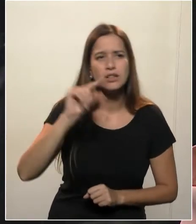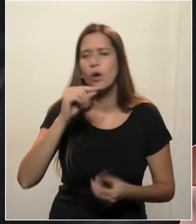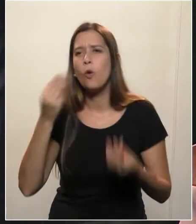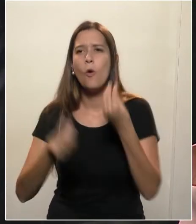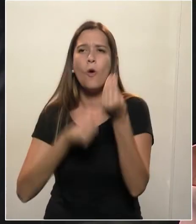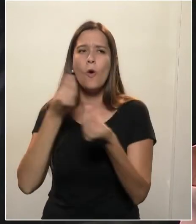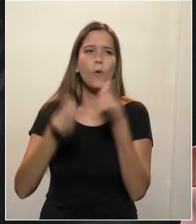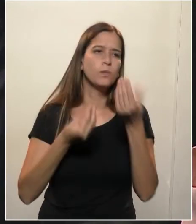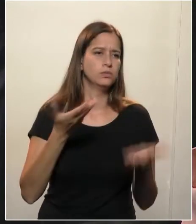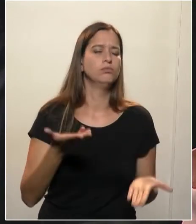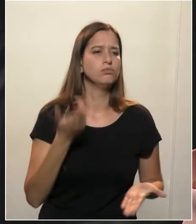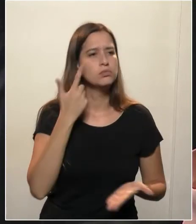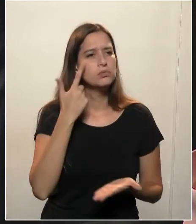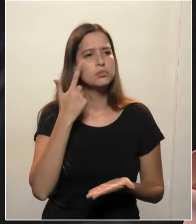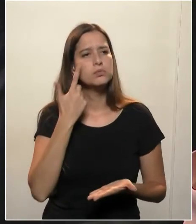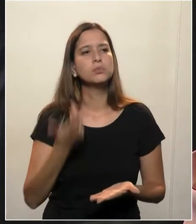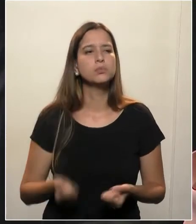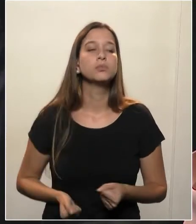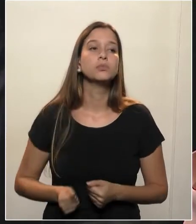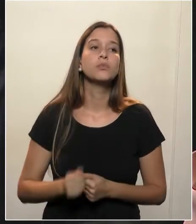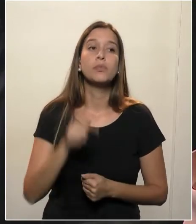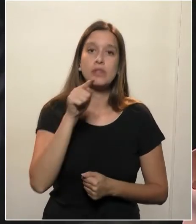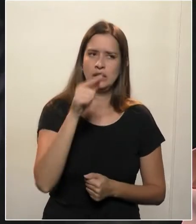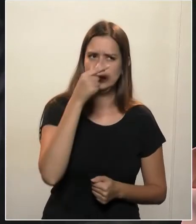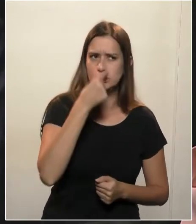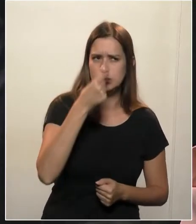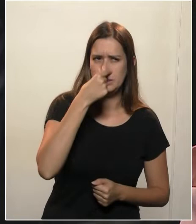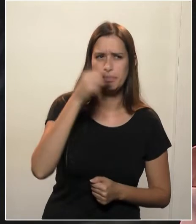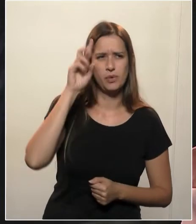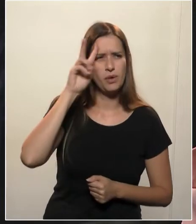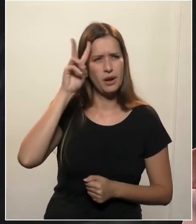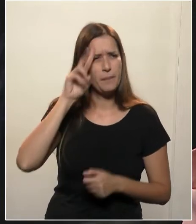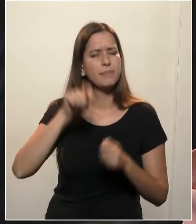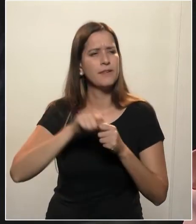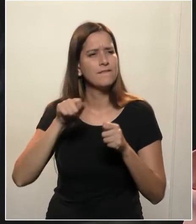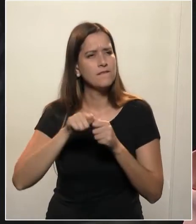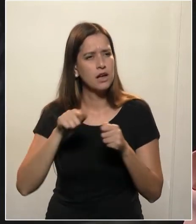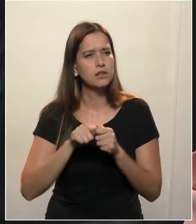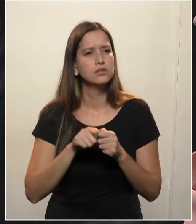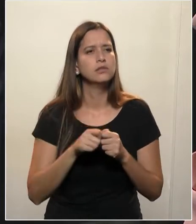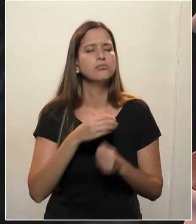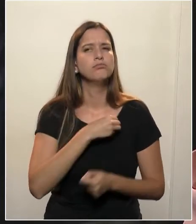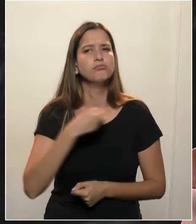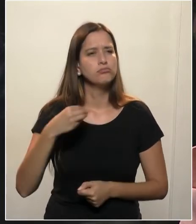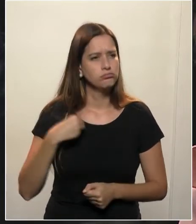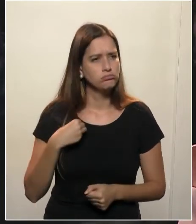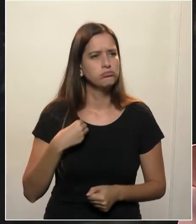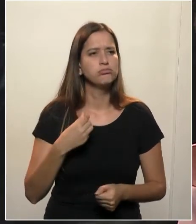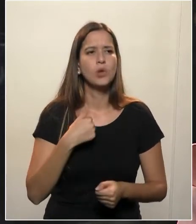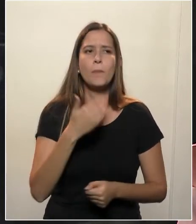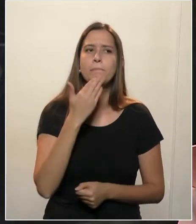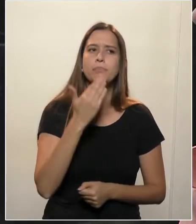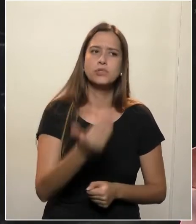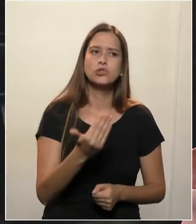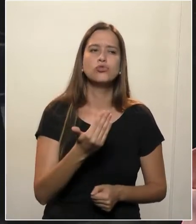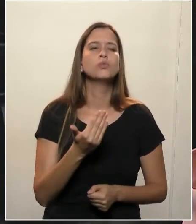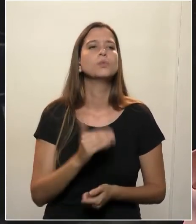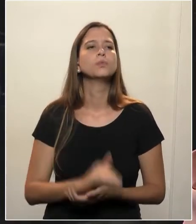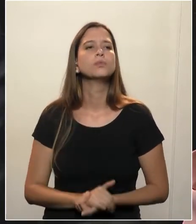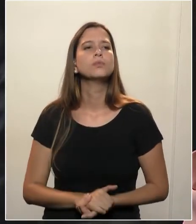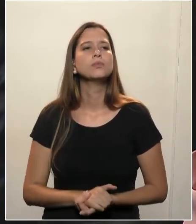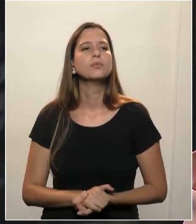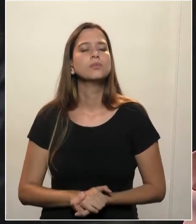como a vossa excelência bem lembrou, foram feitos, foram feitos, porque eu penso, deputado Michele, ele deputado que faz uso da